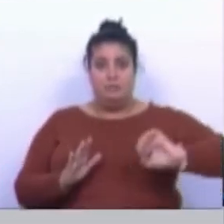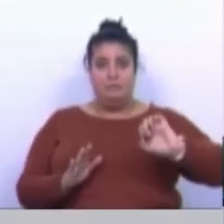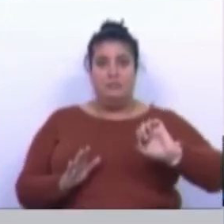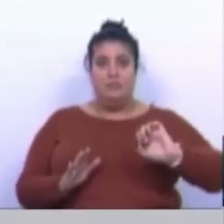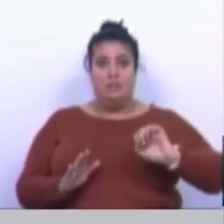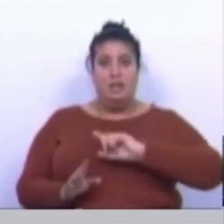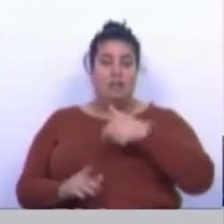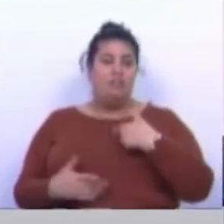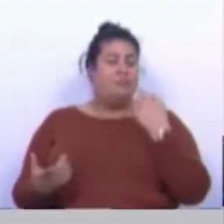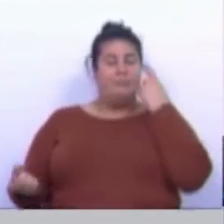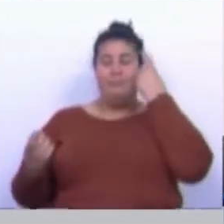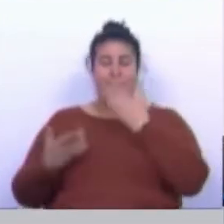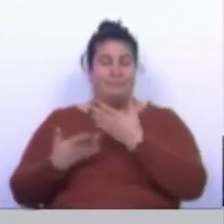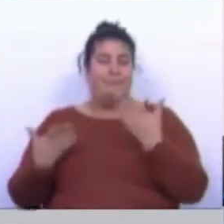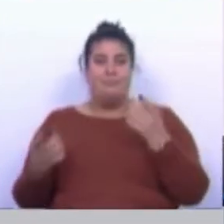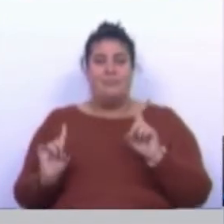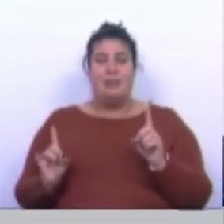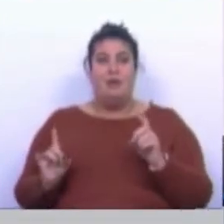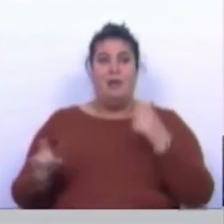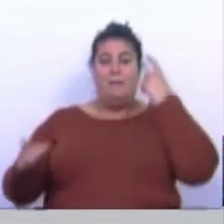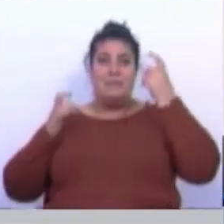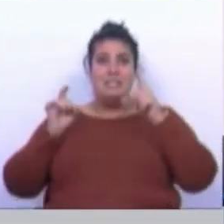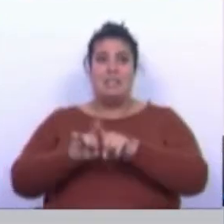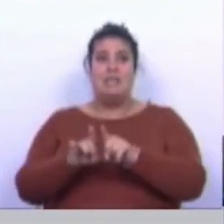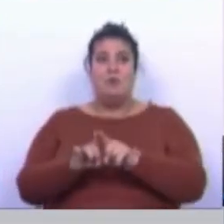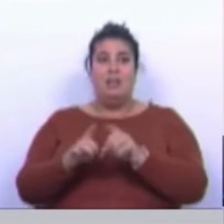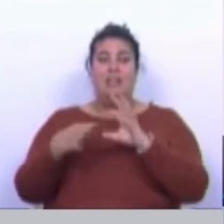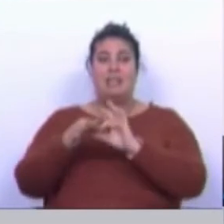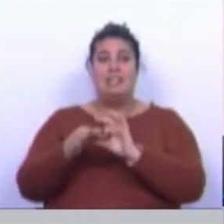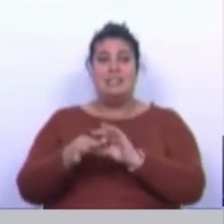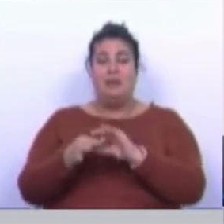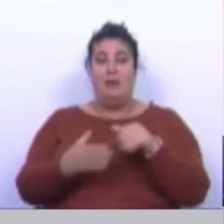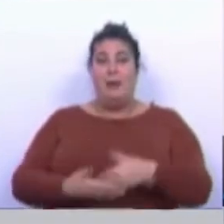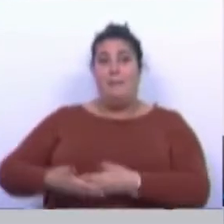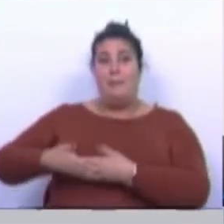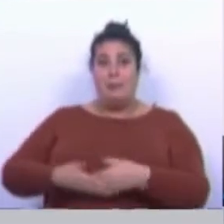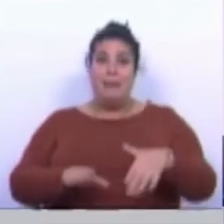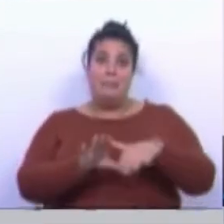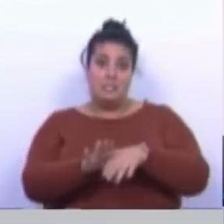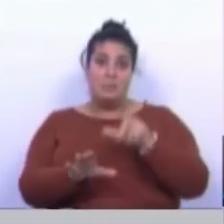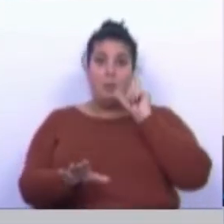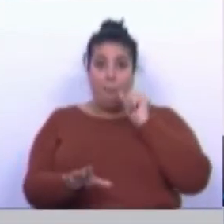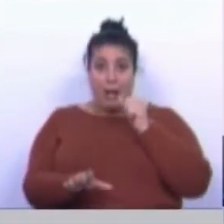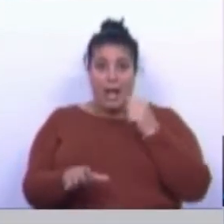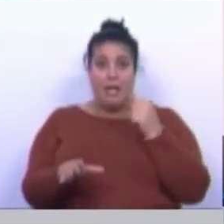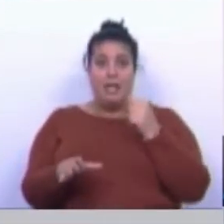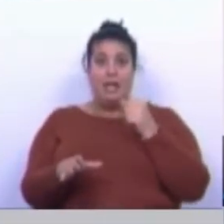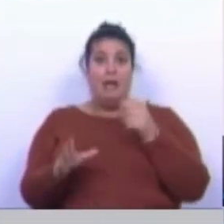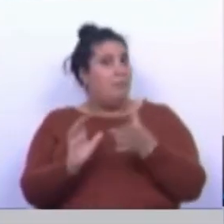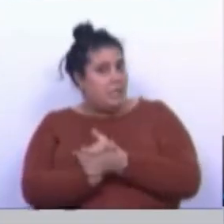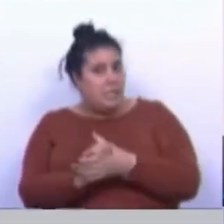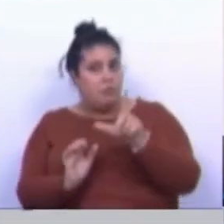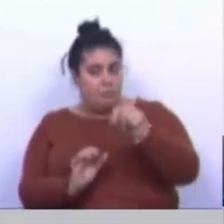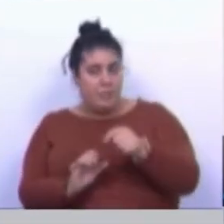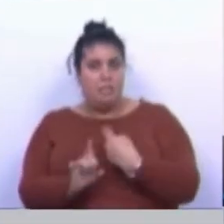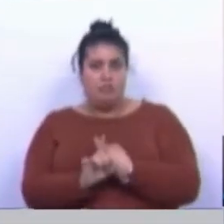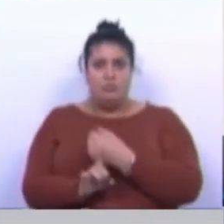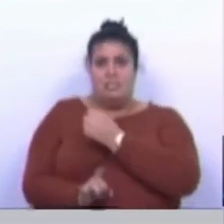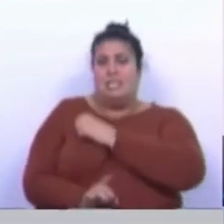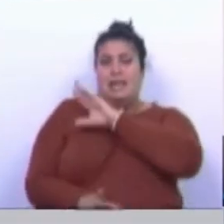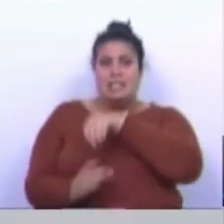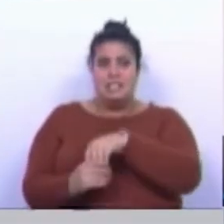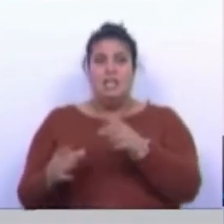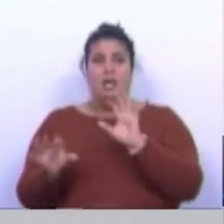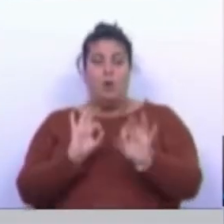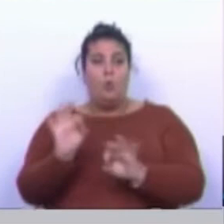nós não podemos pensar nisto sem pensar que a ligação ao bebê e a participação do pai e do marido nas tarefas domésticas, no